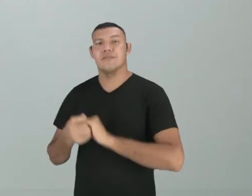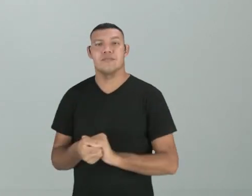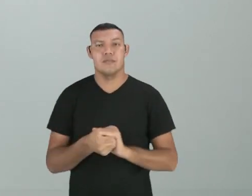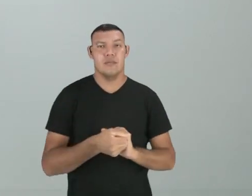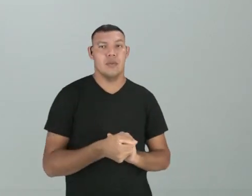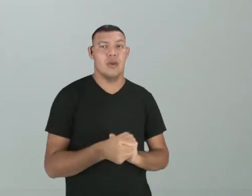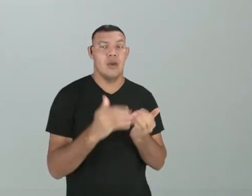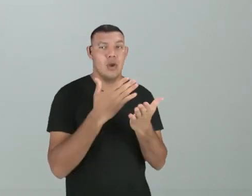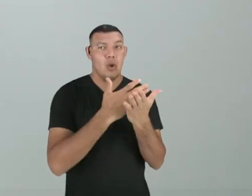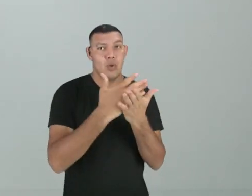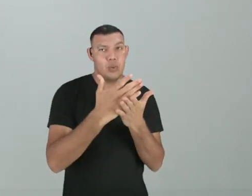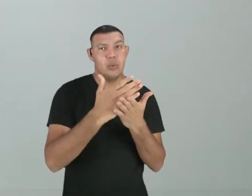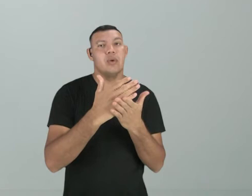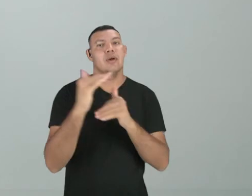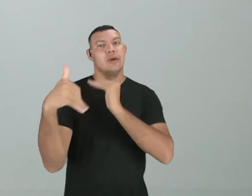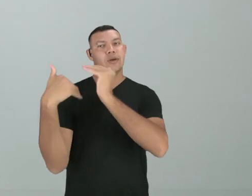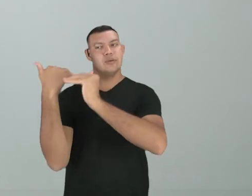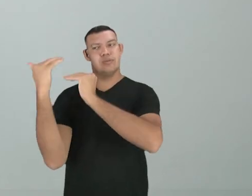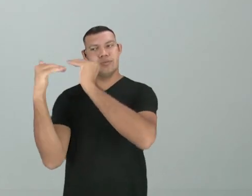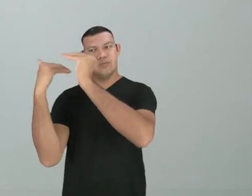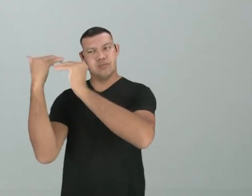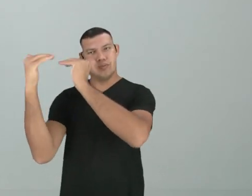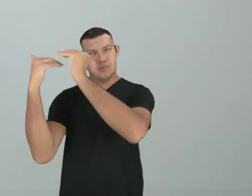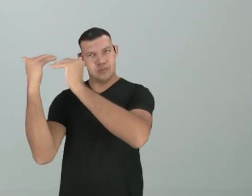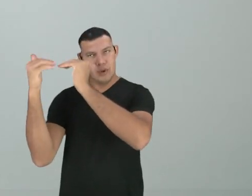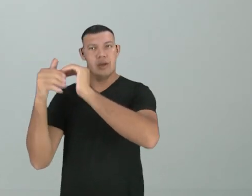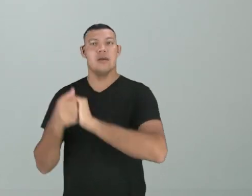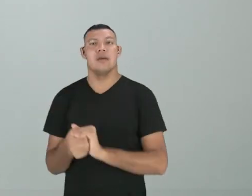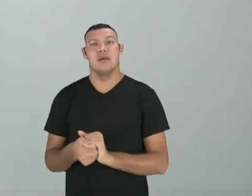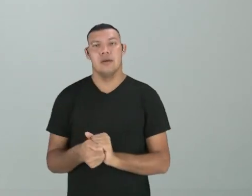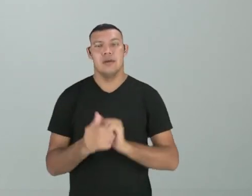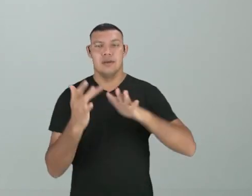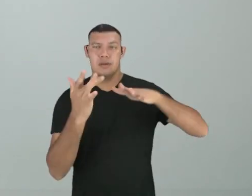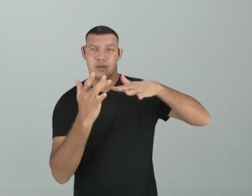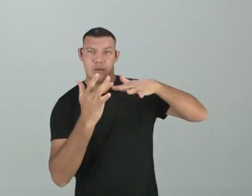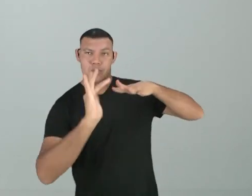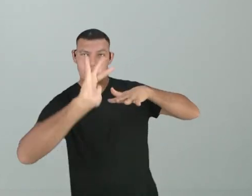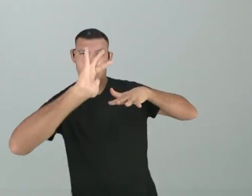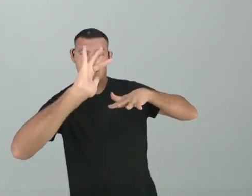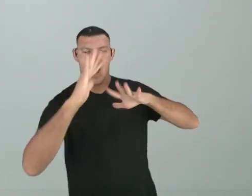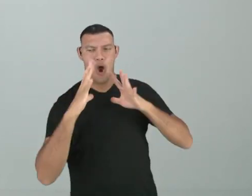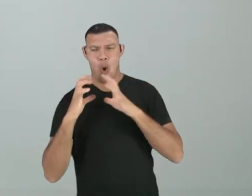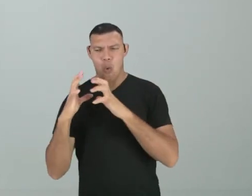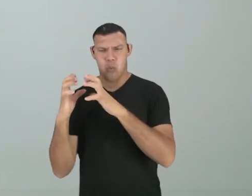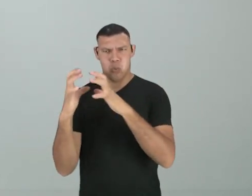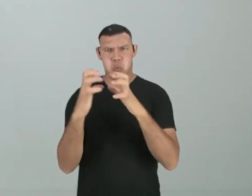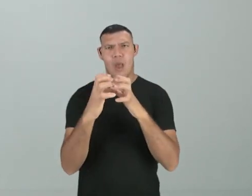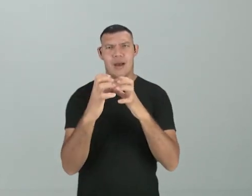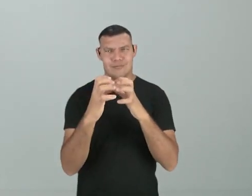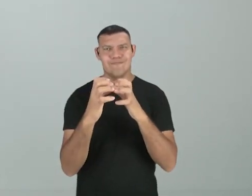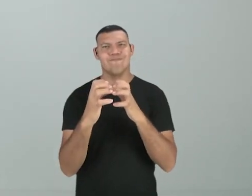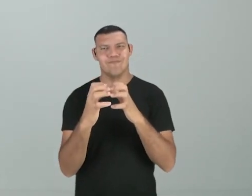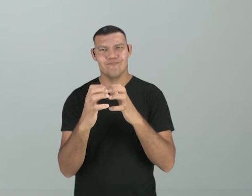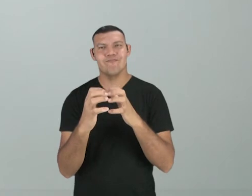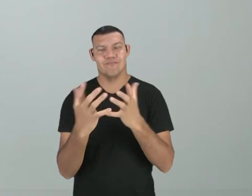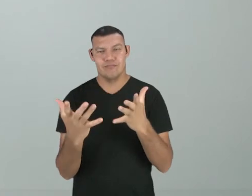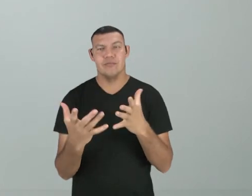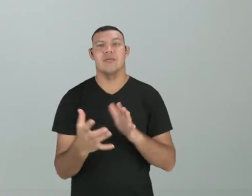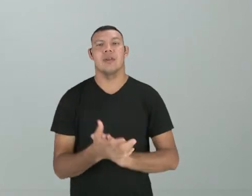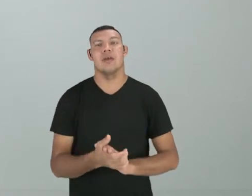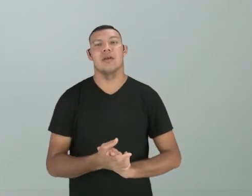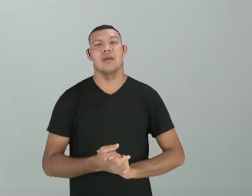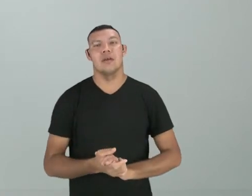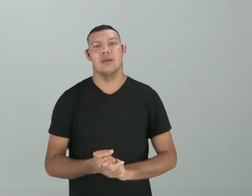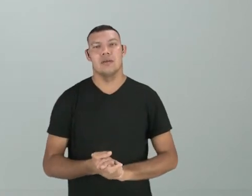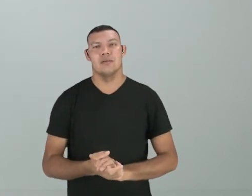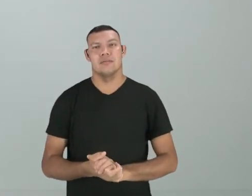eu tenho o desenvolvimento, que aí no desenvolvimento entra o clímax, que é o conflito, que é aquele ponto mais alto da história,